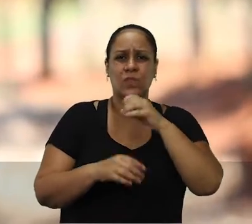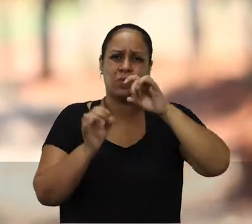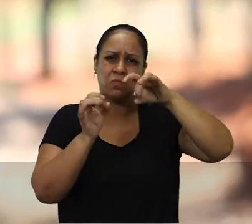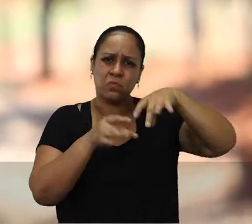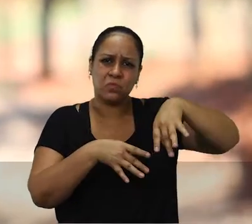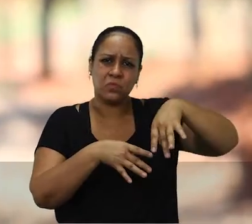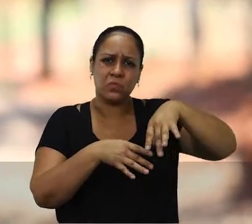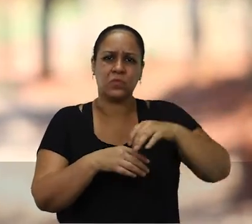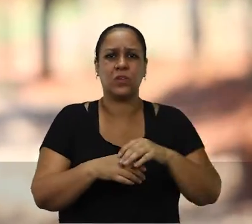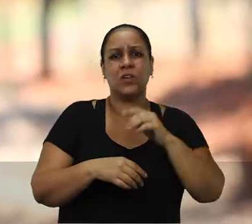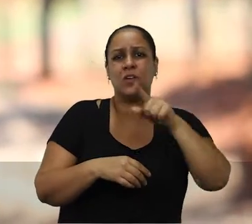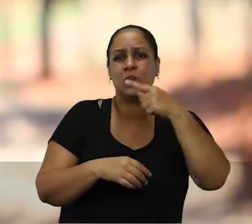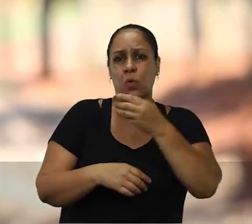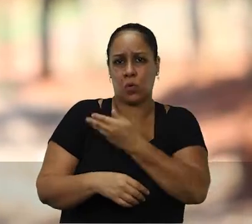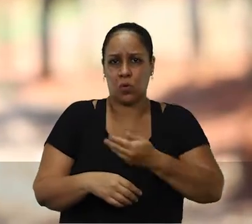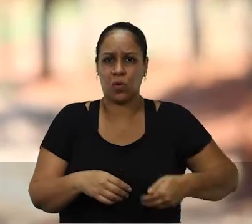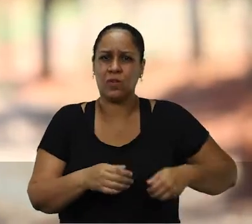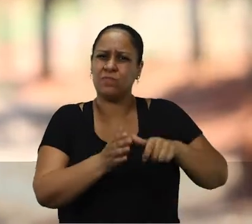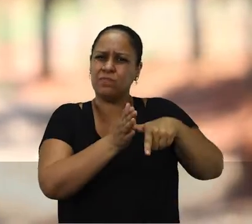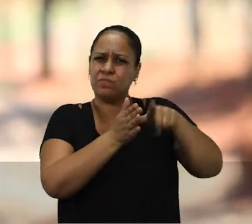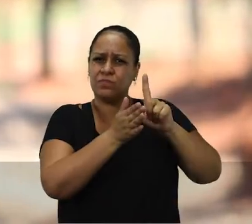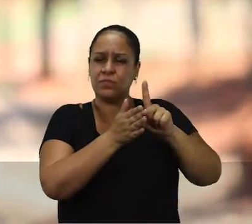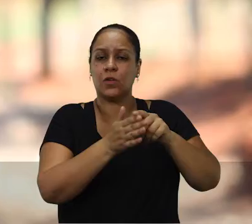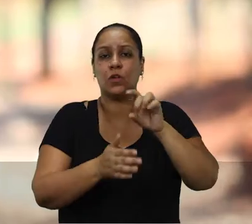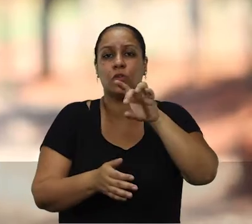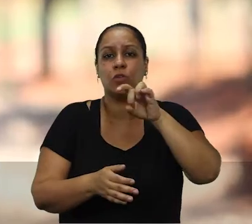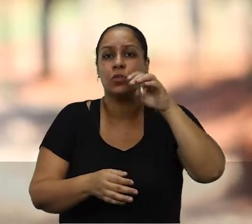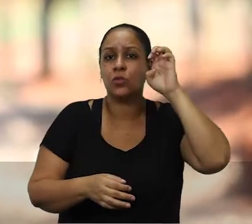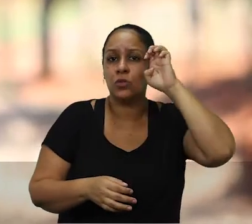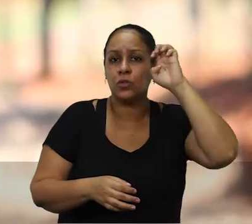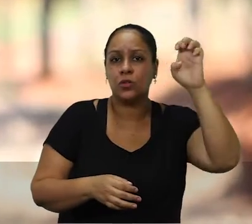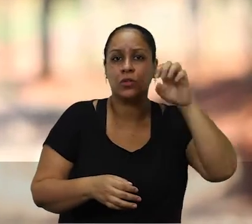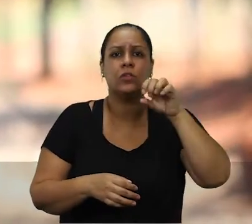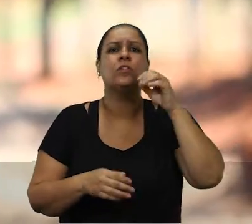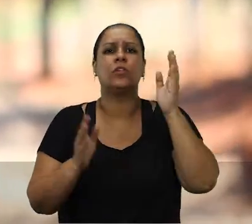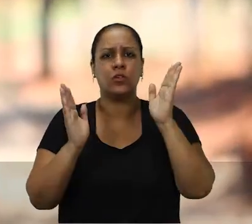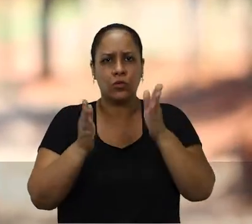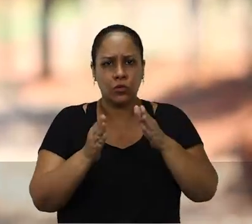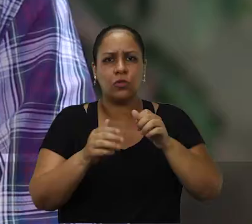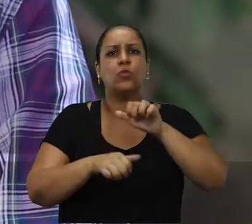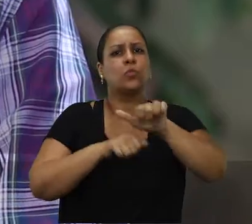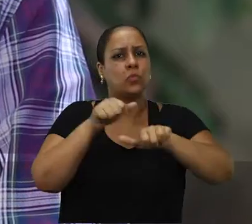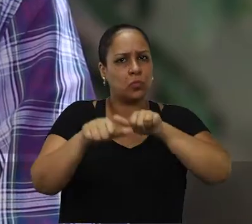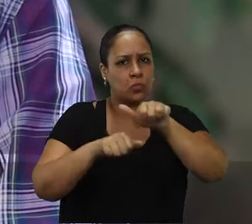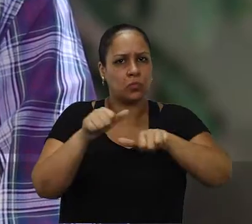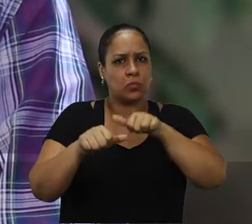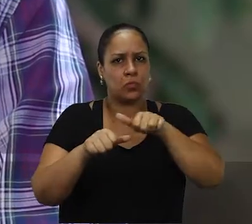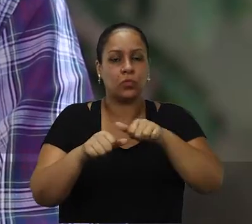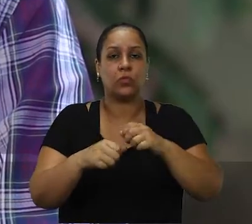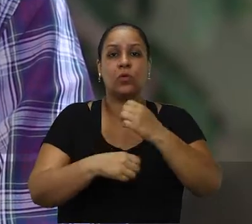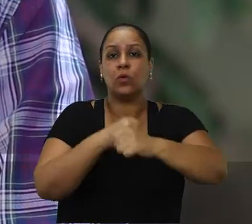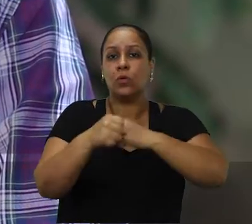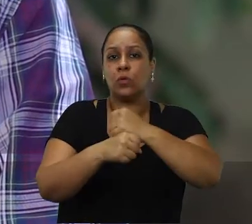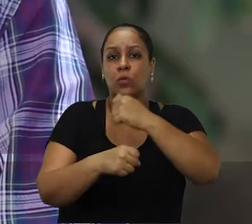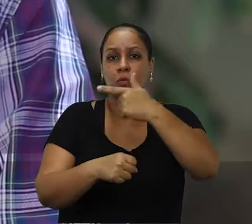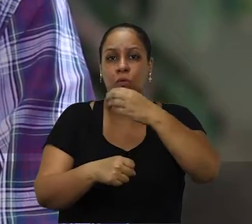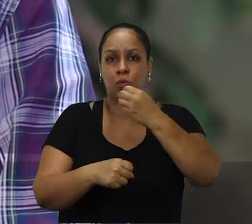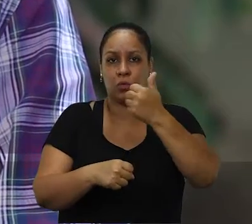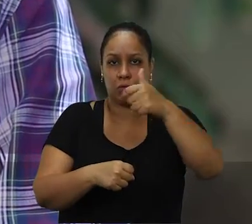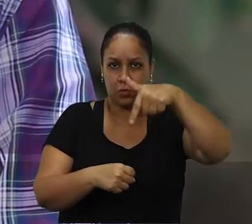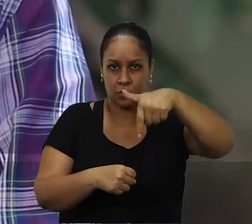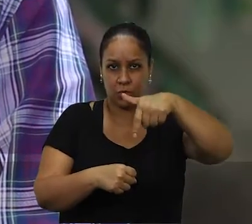abandonada e sucateada pelo governo anterior. Só que o Edinho já está colocando isso também em ordem. Em 2017,